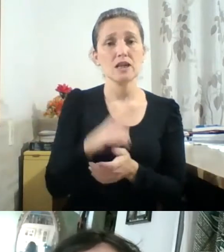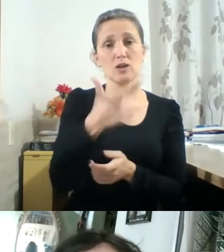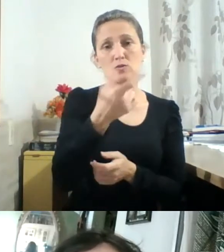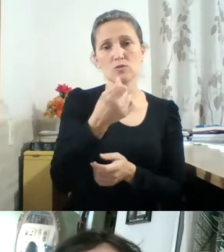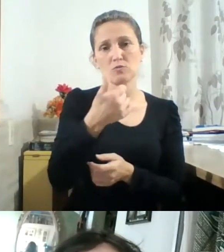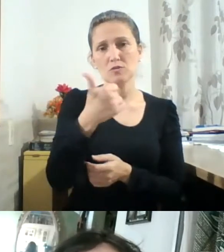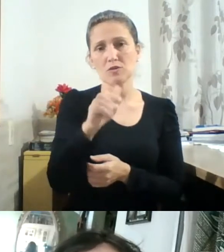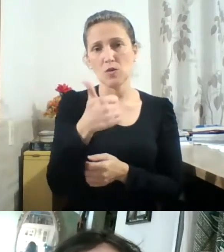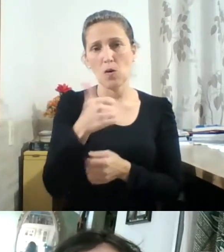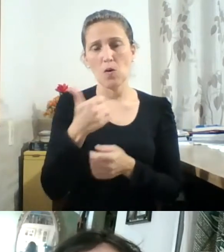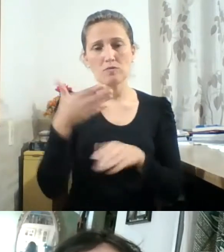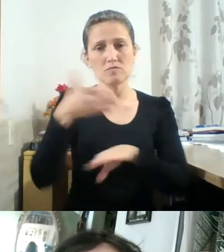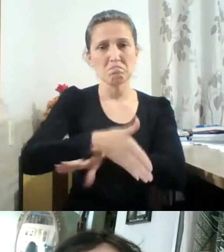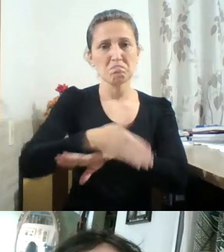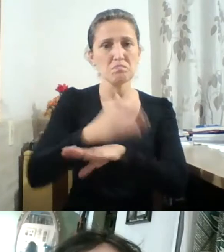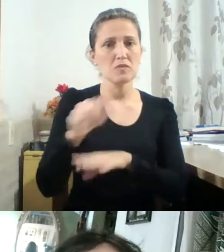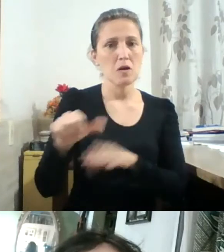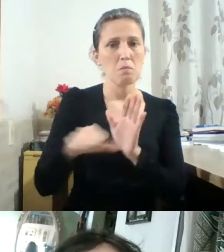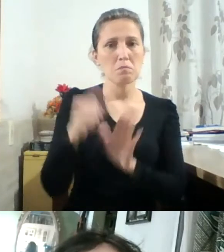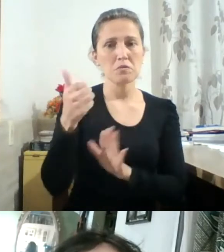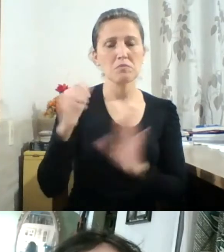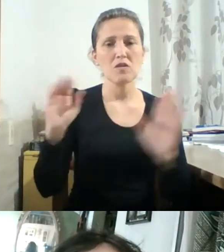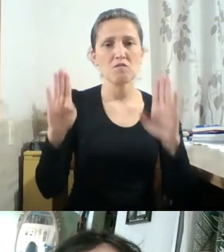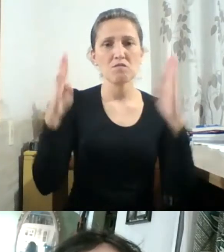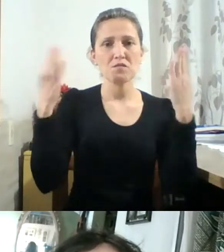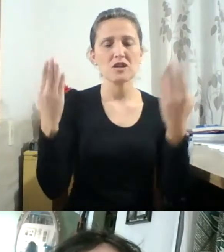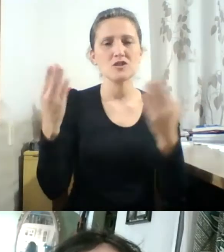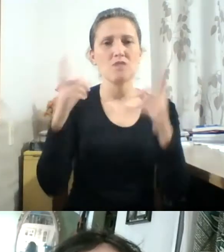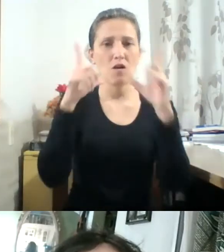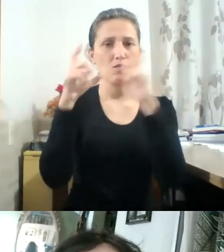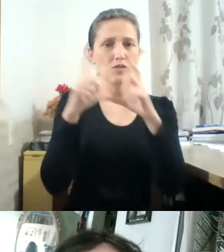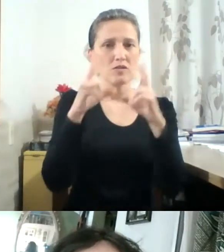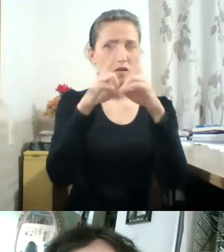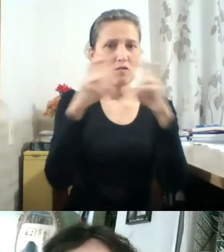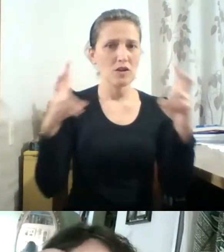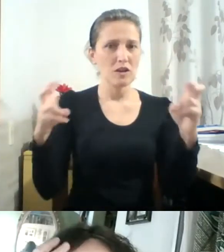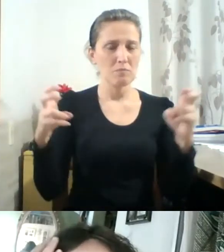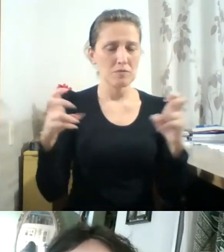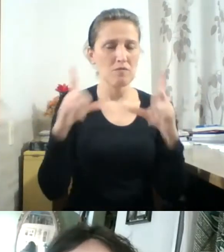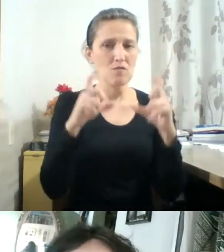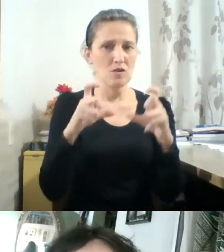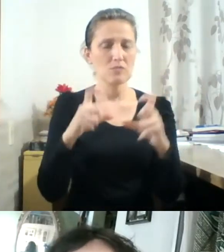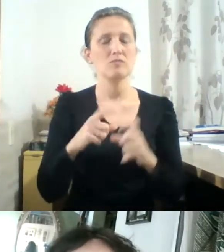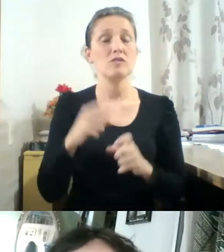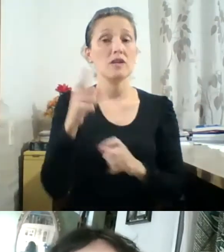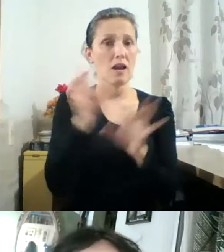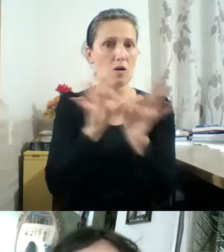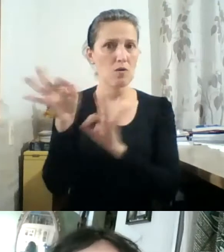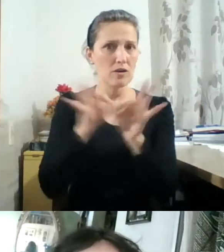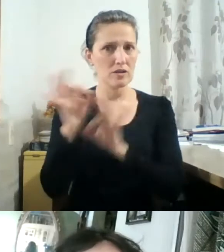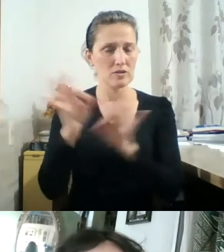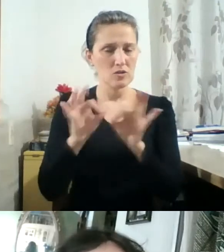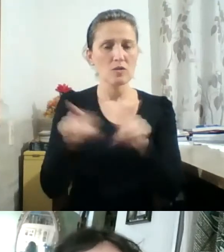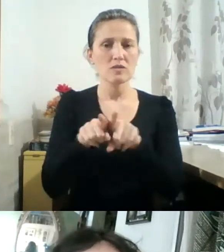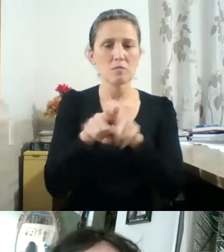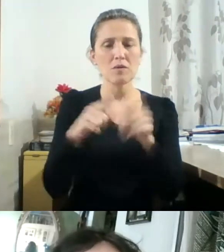participou do Festival de Fotografia, Floripa na Foto, como co-organizadora da primeira mostra Felifa, Feira de Livros de